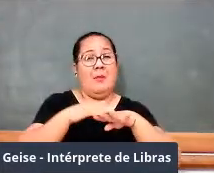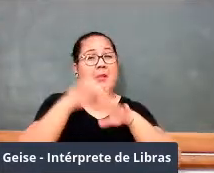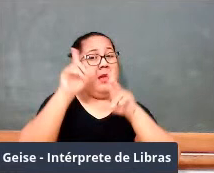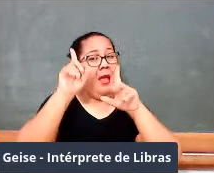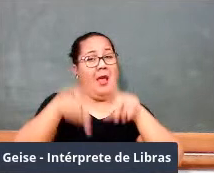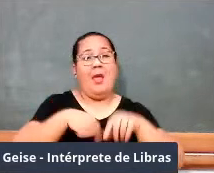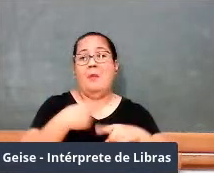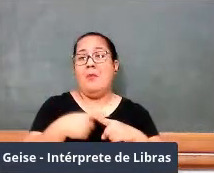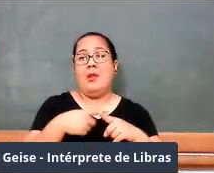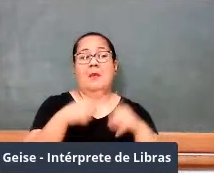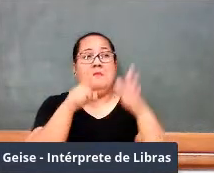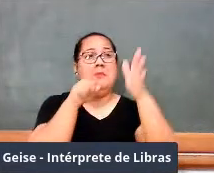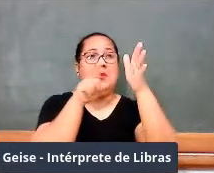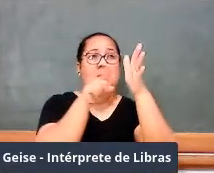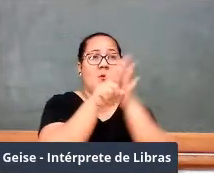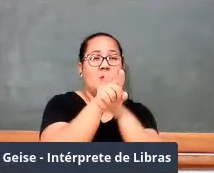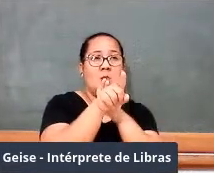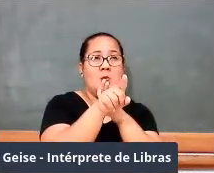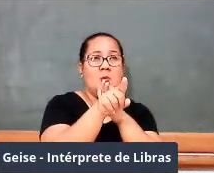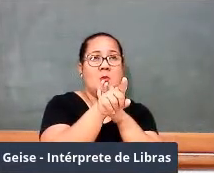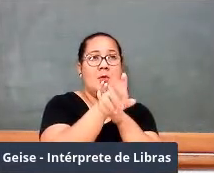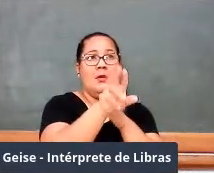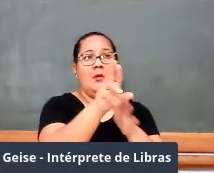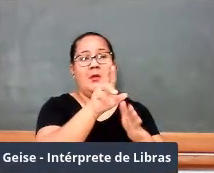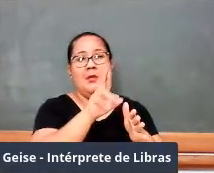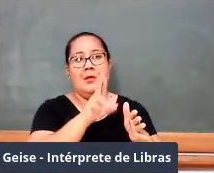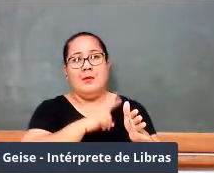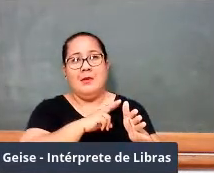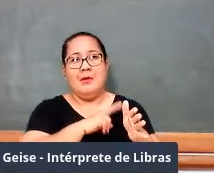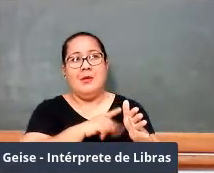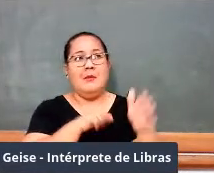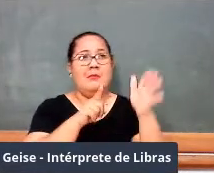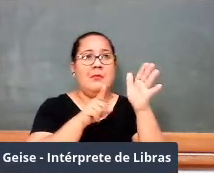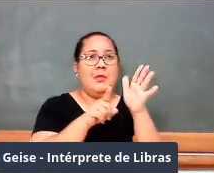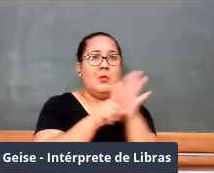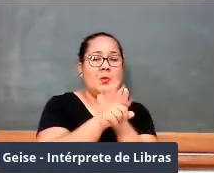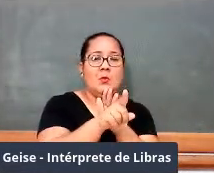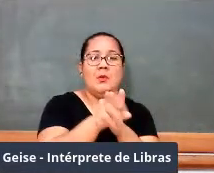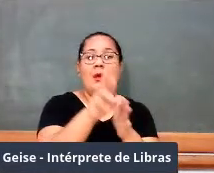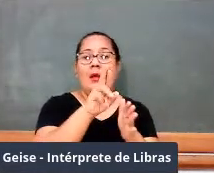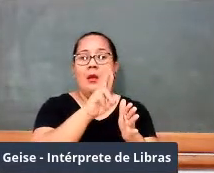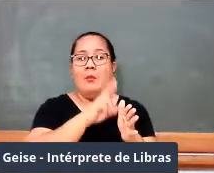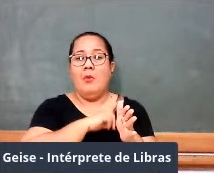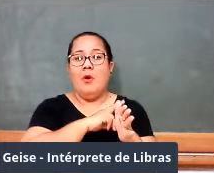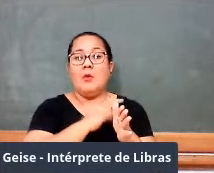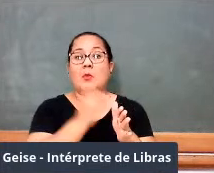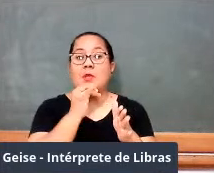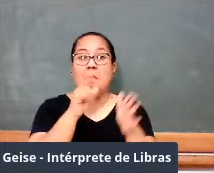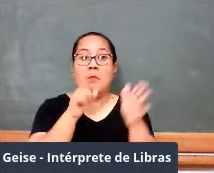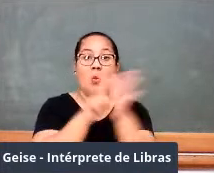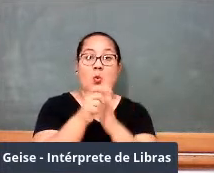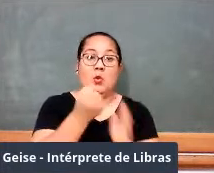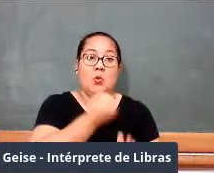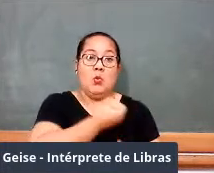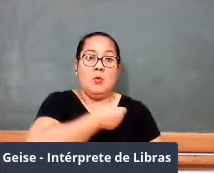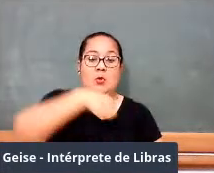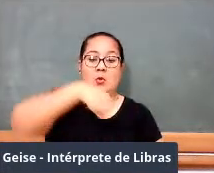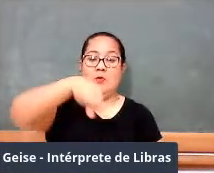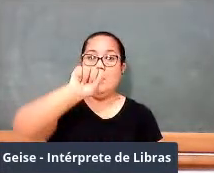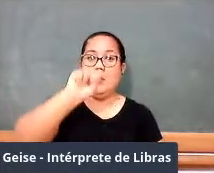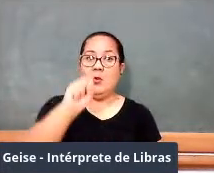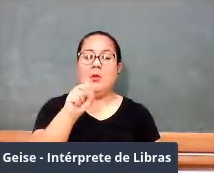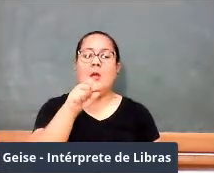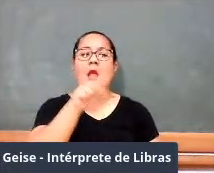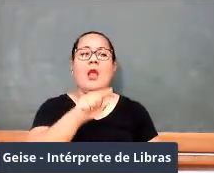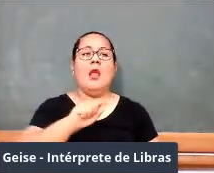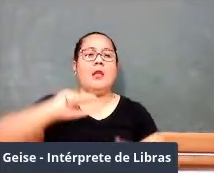Você tem aí uma página do livro e, por exemplo, pergunta 98, qual é a origem da geometria?